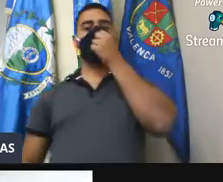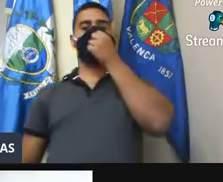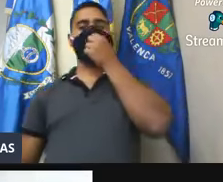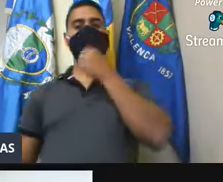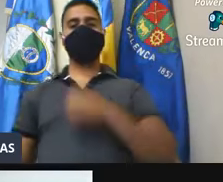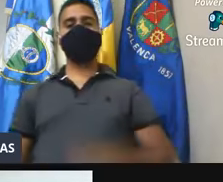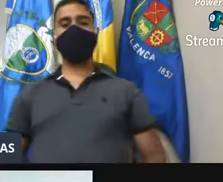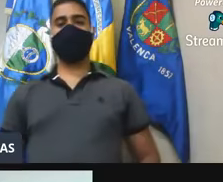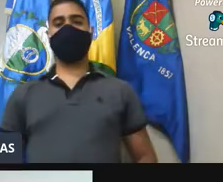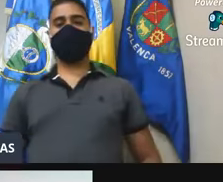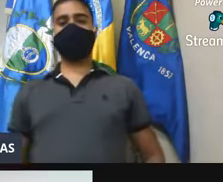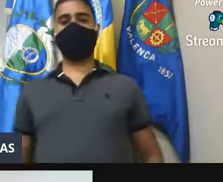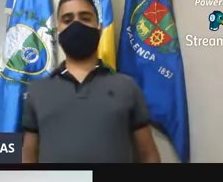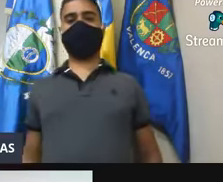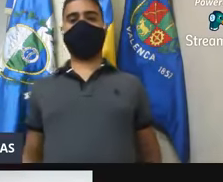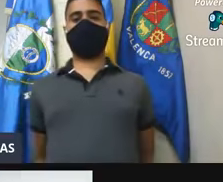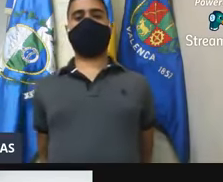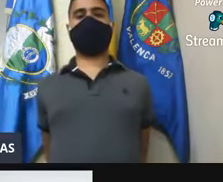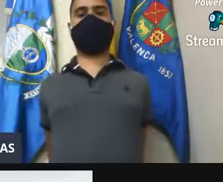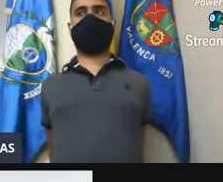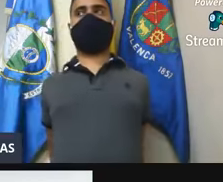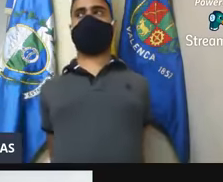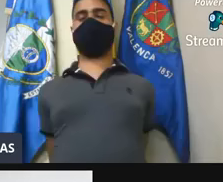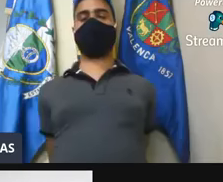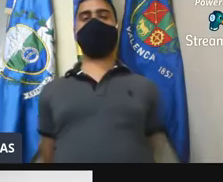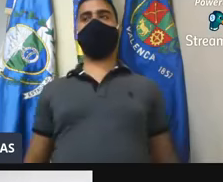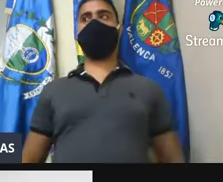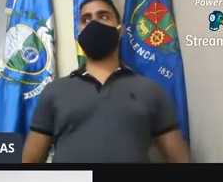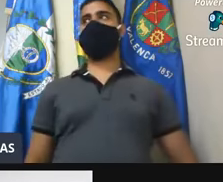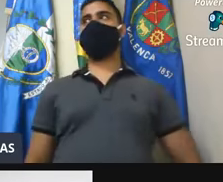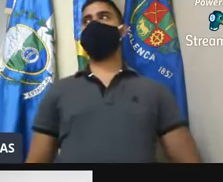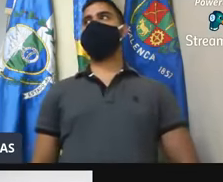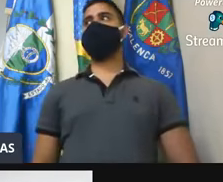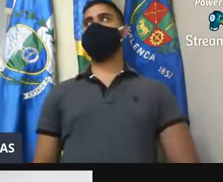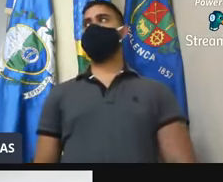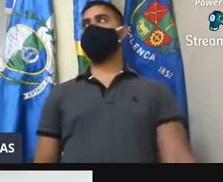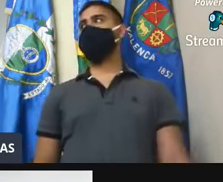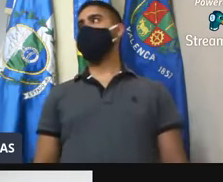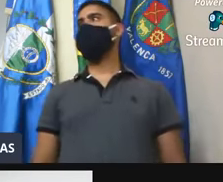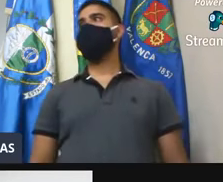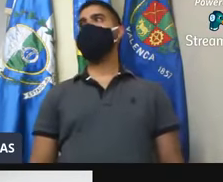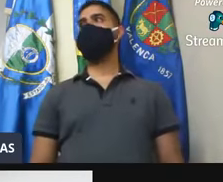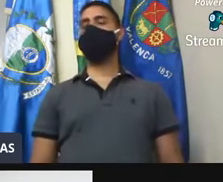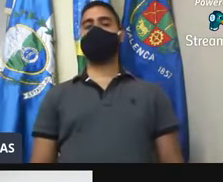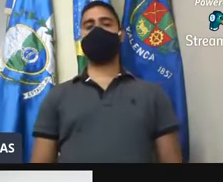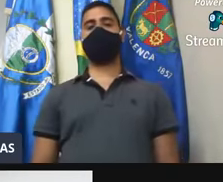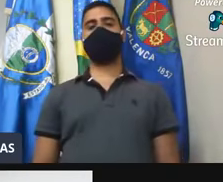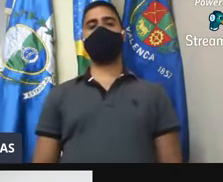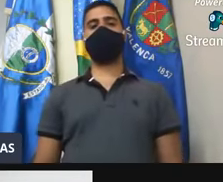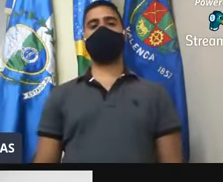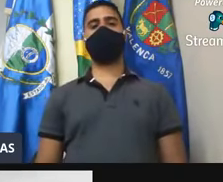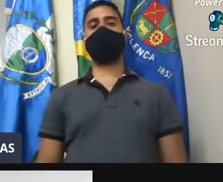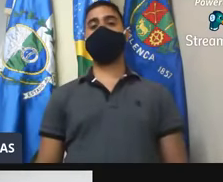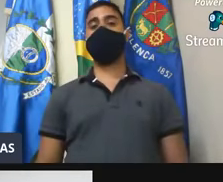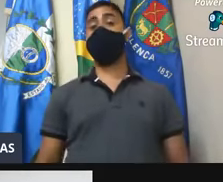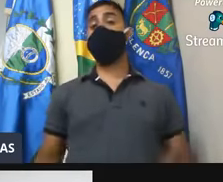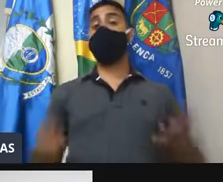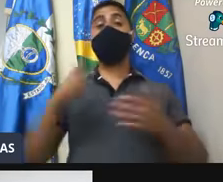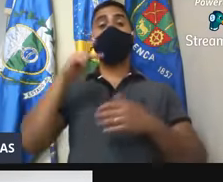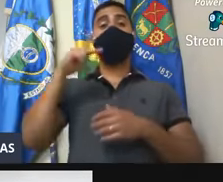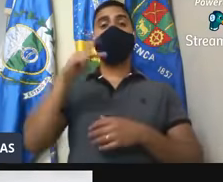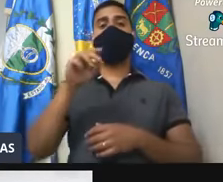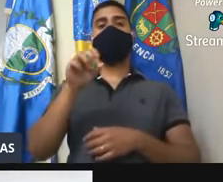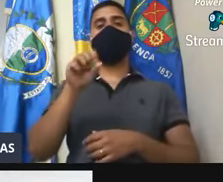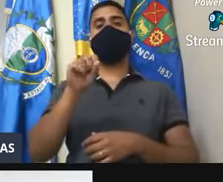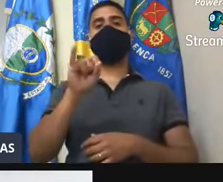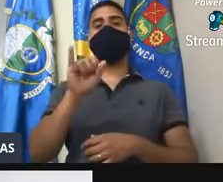Próximo vereador, Saulo de Tarso, não se encontra presente. Vereador Silvio Rogério Portada Grava. Obrigado, presidente. Depois do